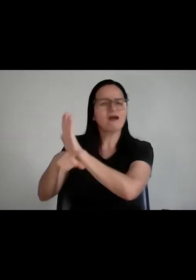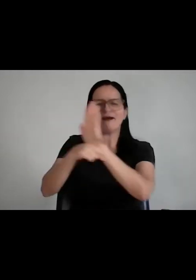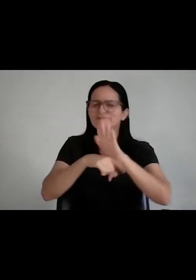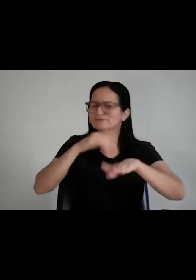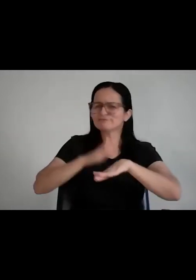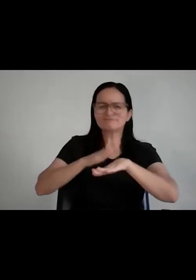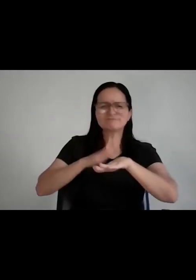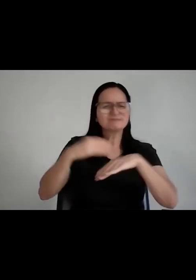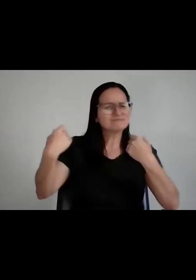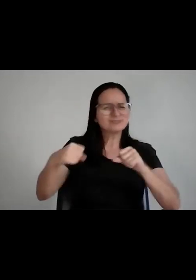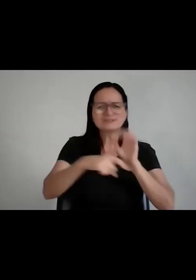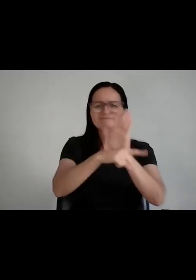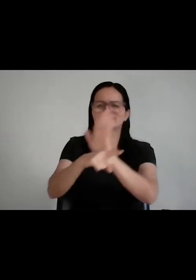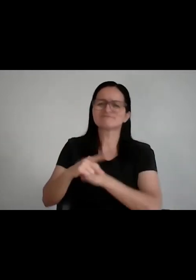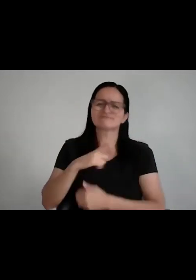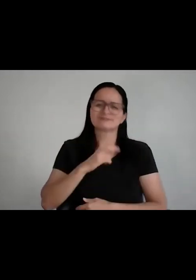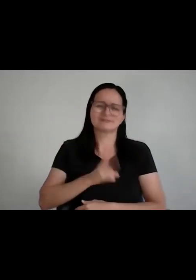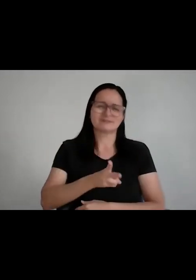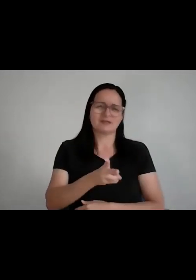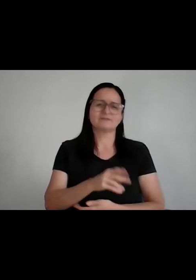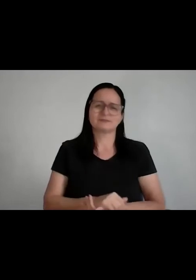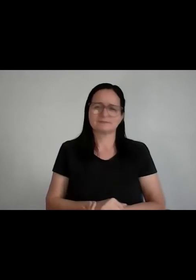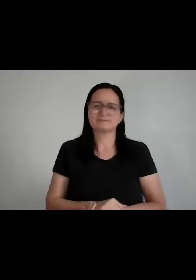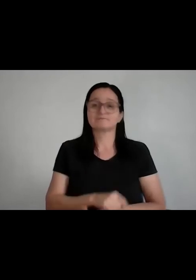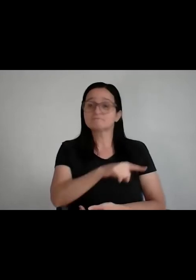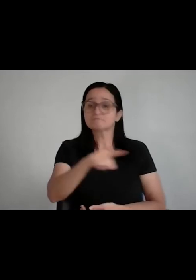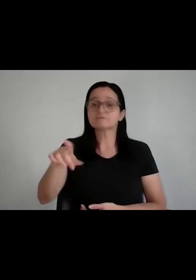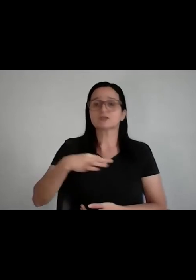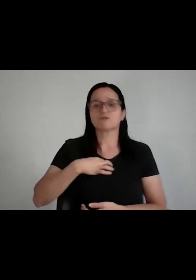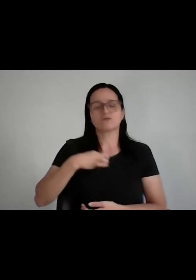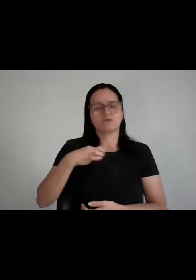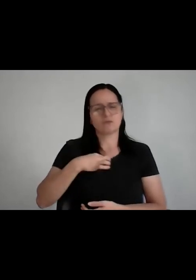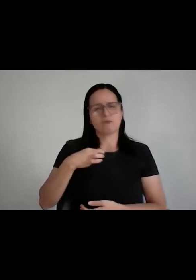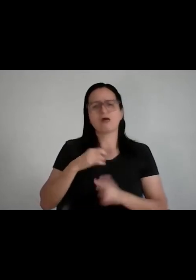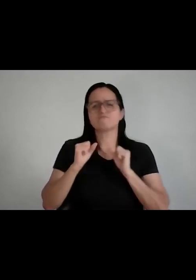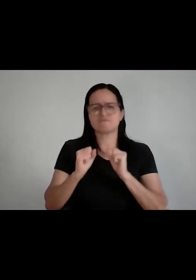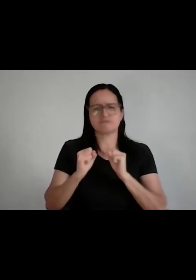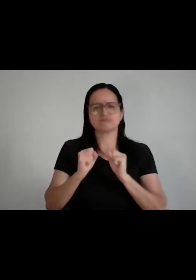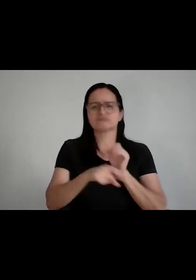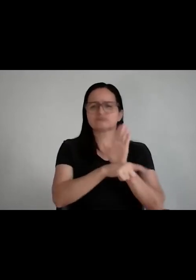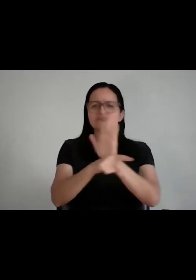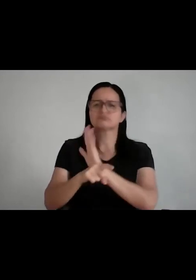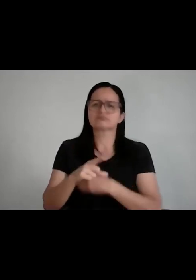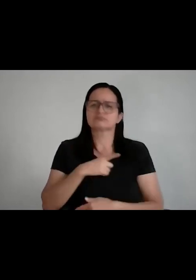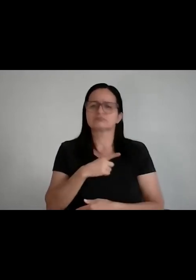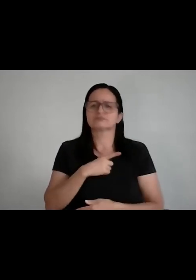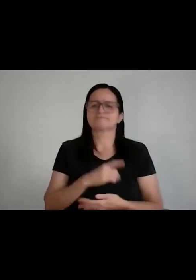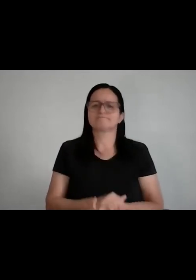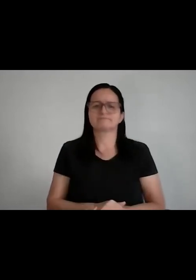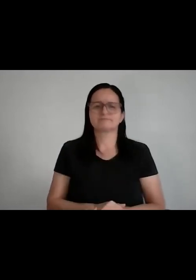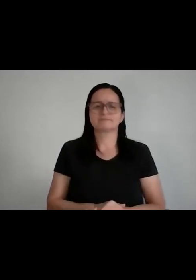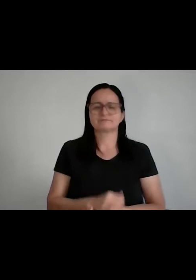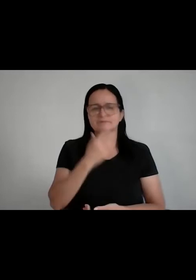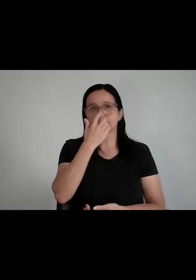profissional, entendeu? Então eu usaria o voluntariado para essa parada aí. A outra coisa, ah,